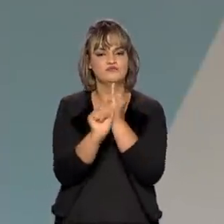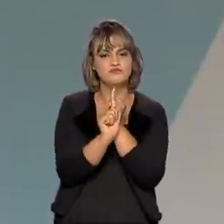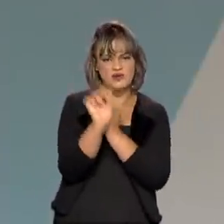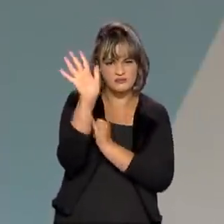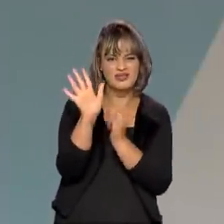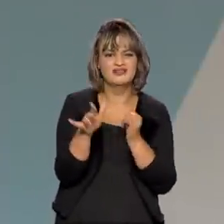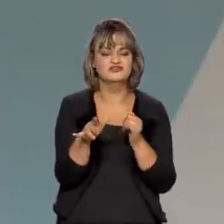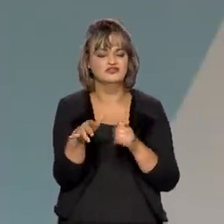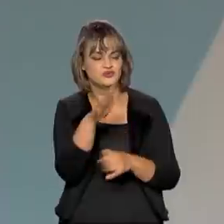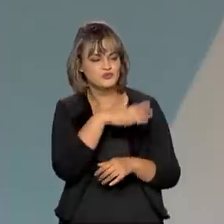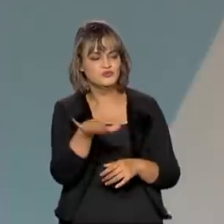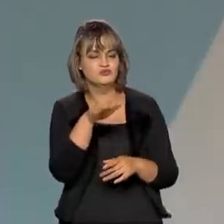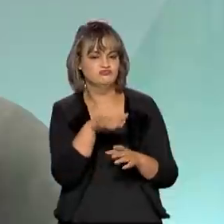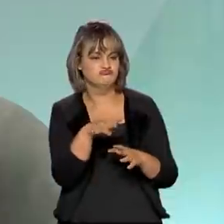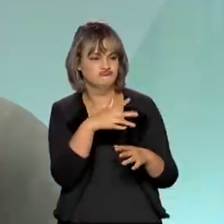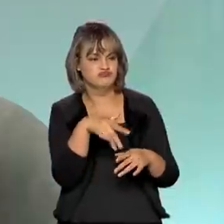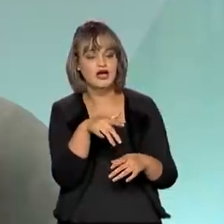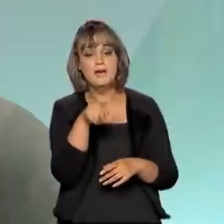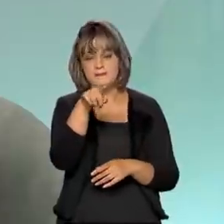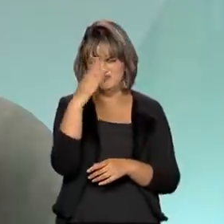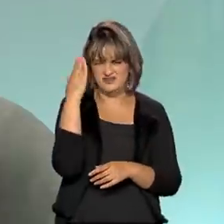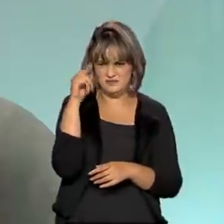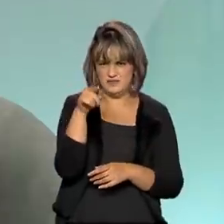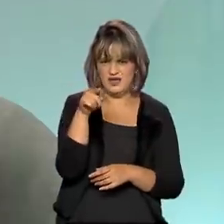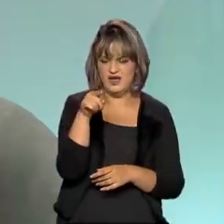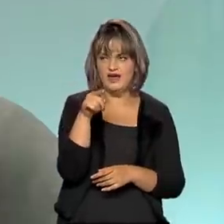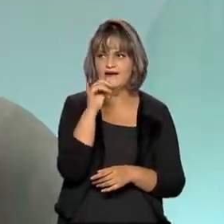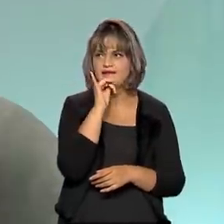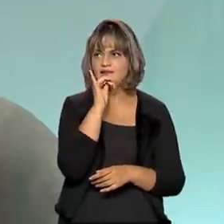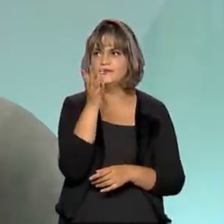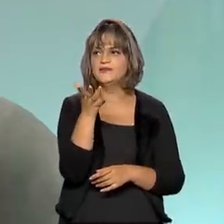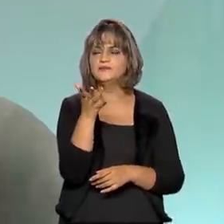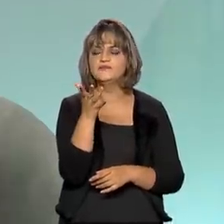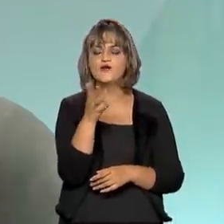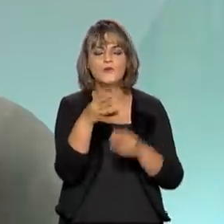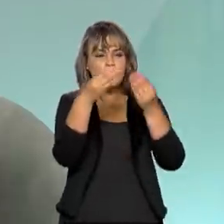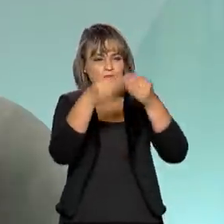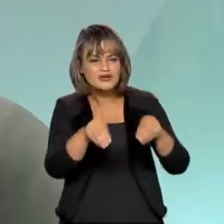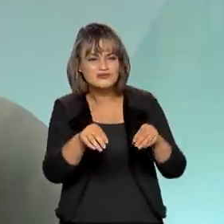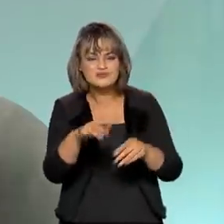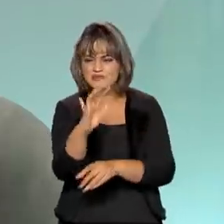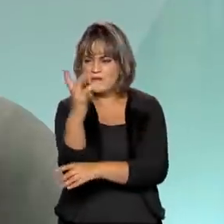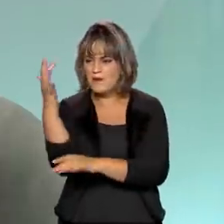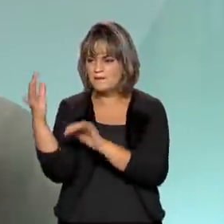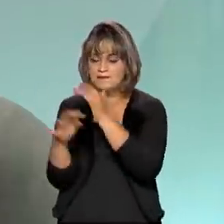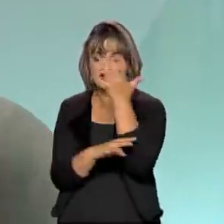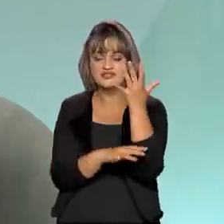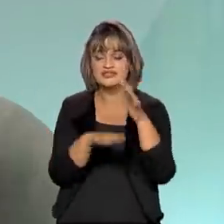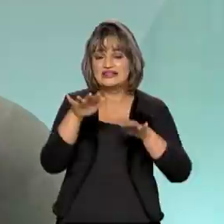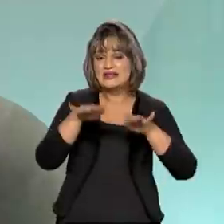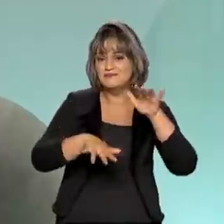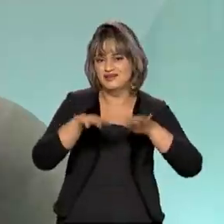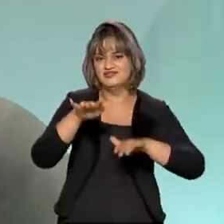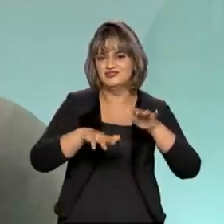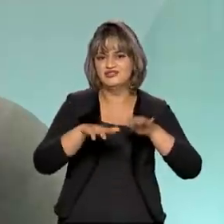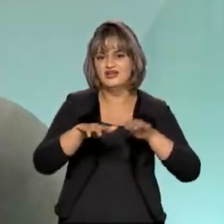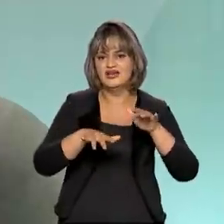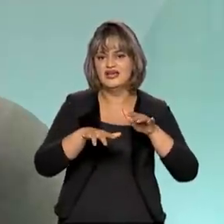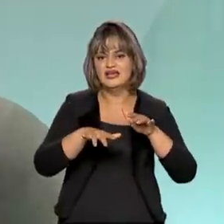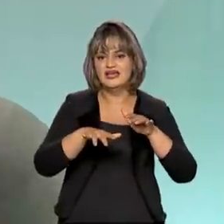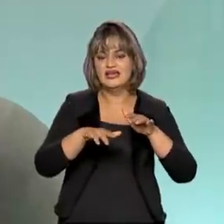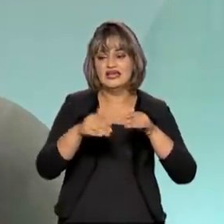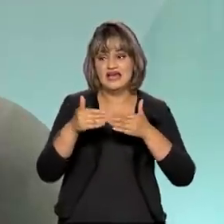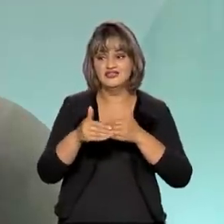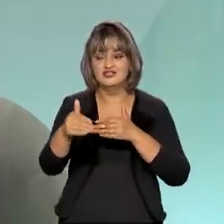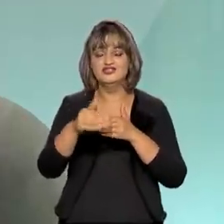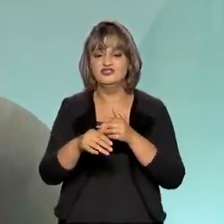ambientais associadas. Não sei se todos sabem, mas o dano ambiental, dependendo de como se dá a tipificação, ele pode caracterizar um